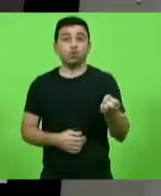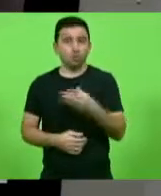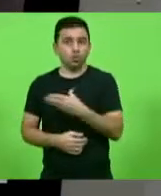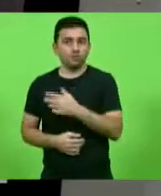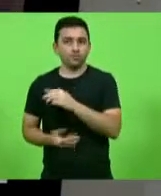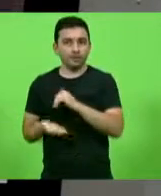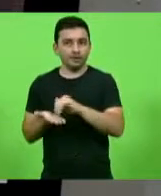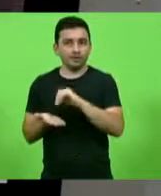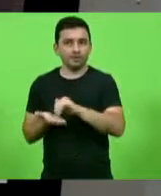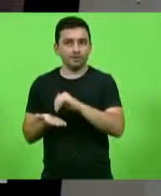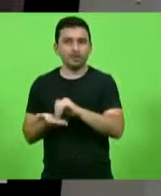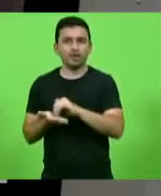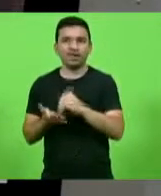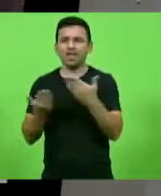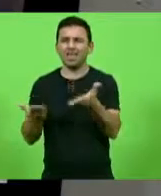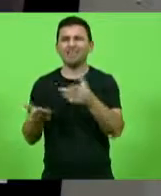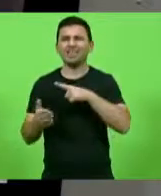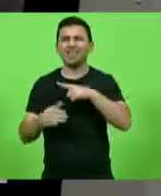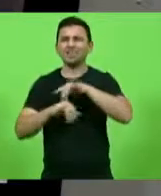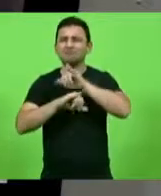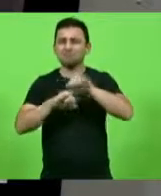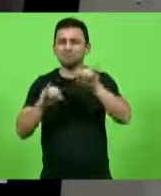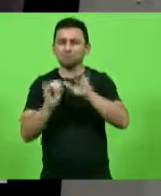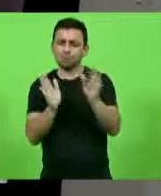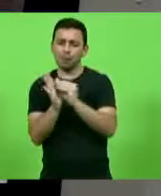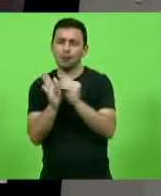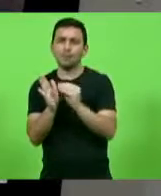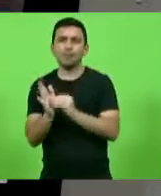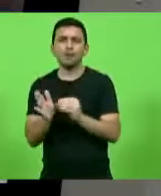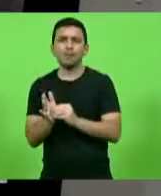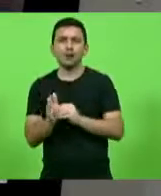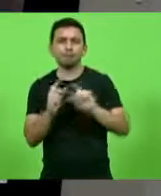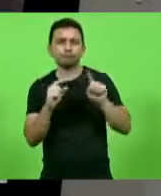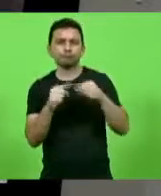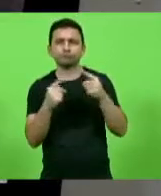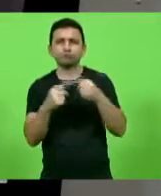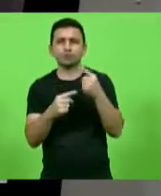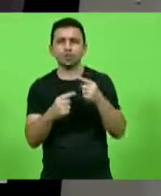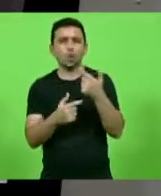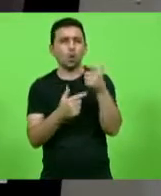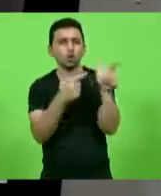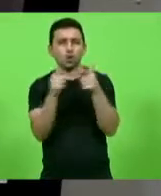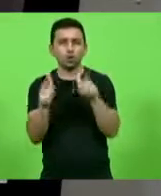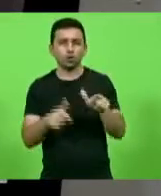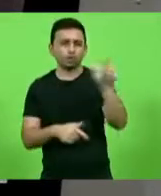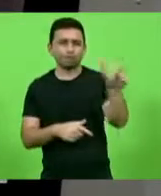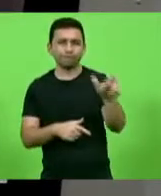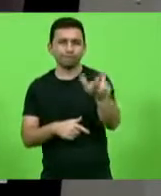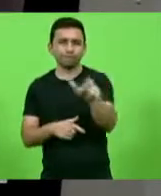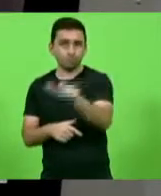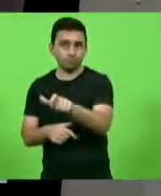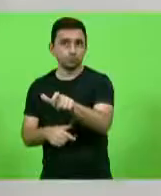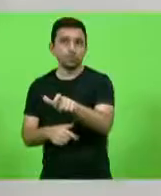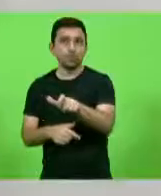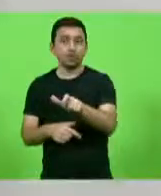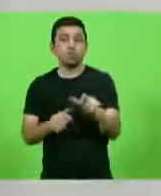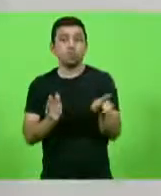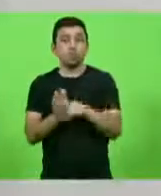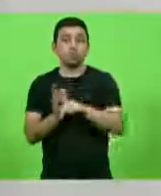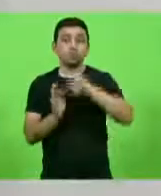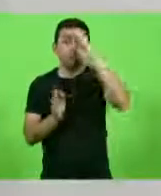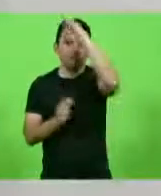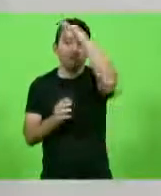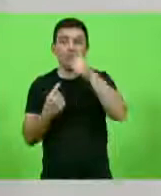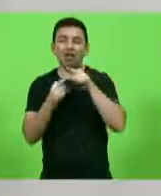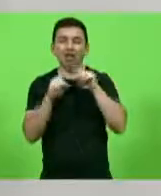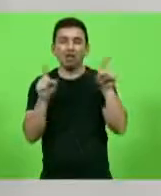aparece em várias publicações discordando e criticando de figuras idolatradas pelo bolsonarismo, como o próprio Bolsonaro e